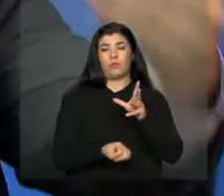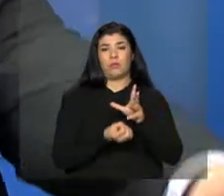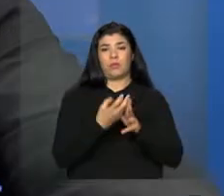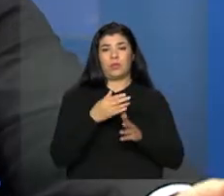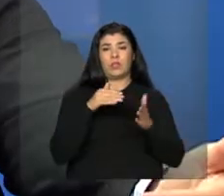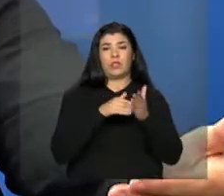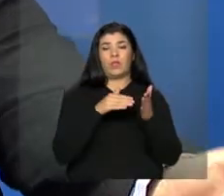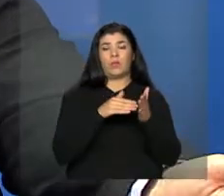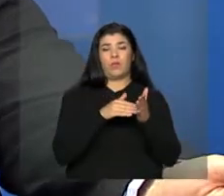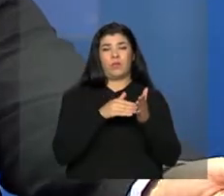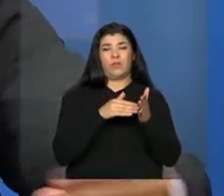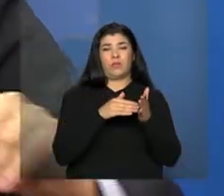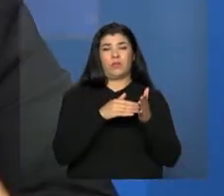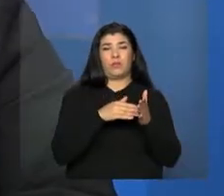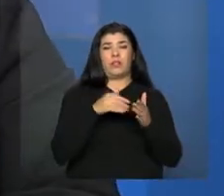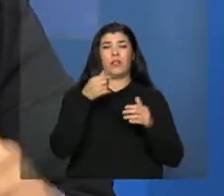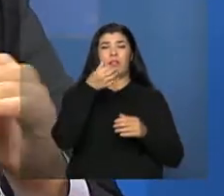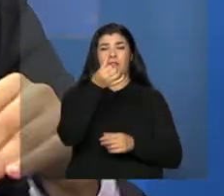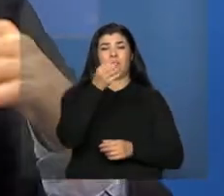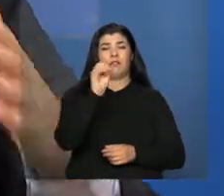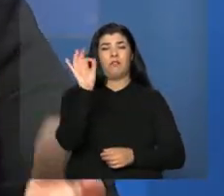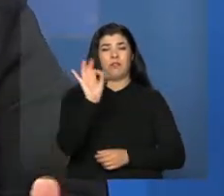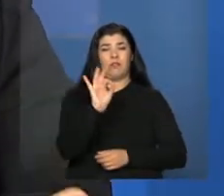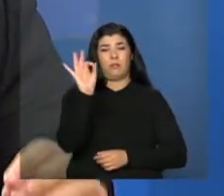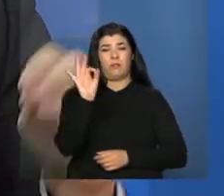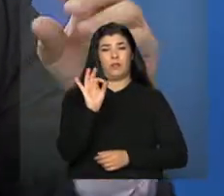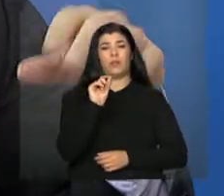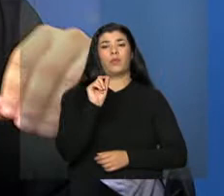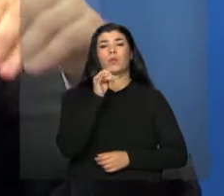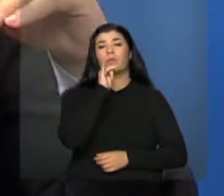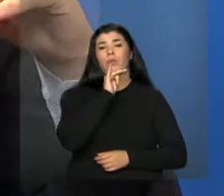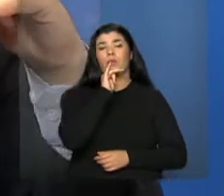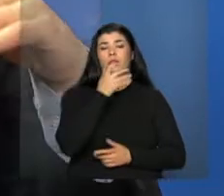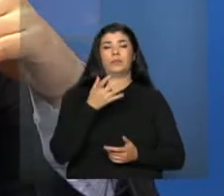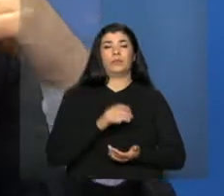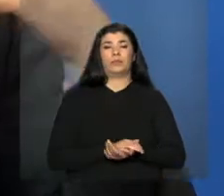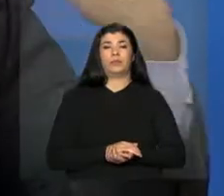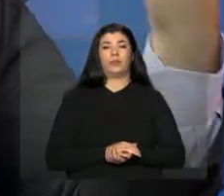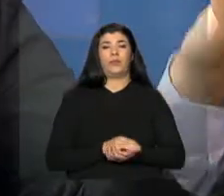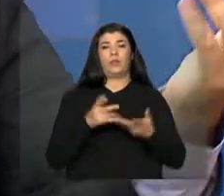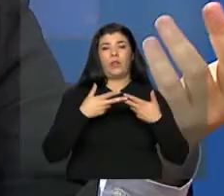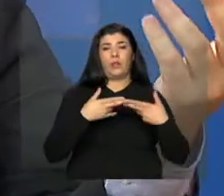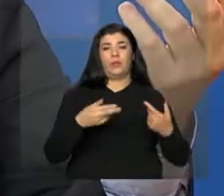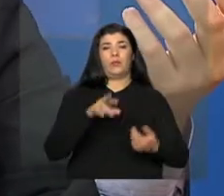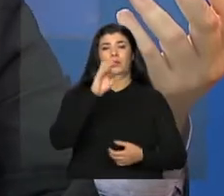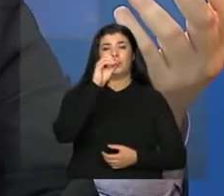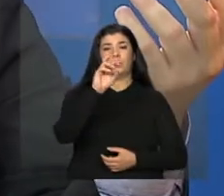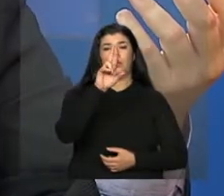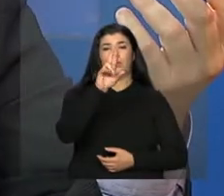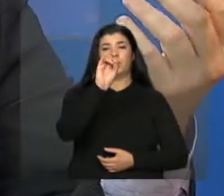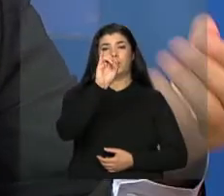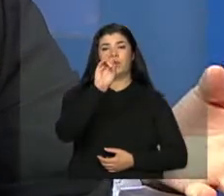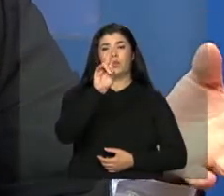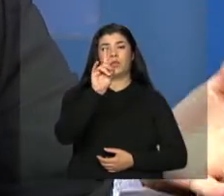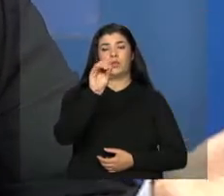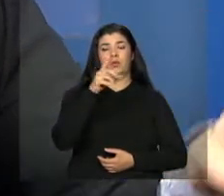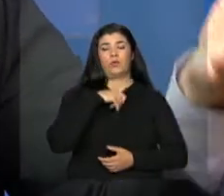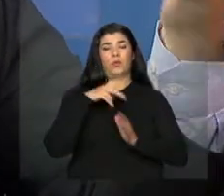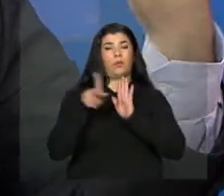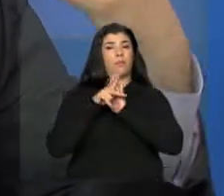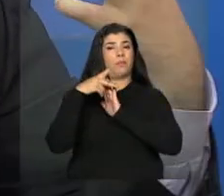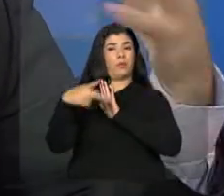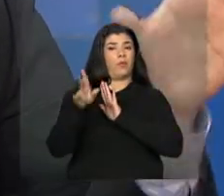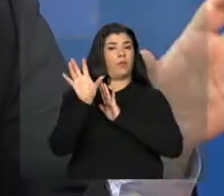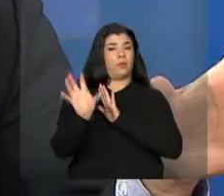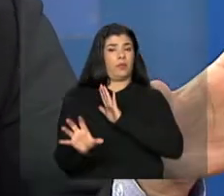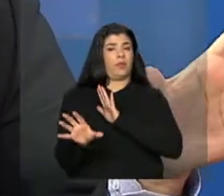até o limite de 60%, o são recursos oriundos? São recursos que eu vou repassar, certo? E os recursos